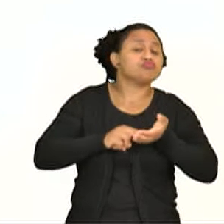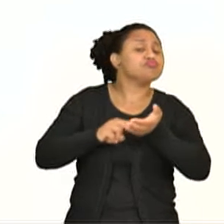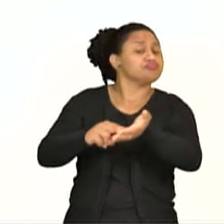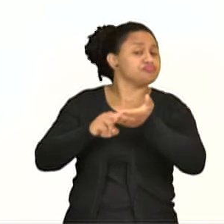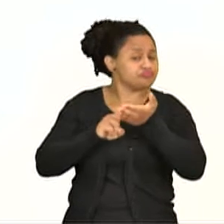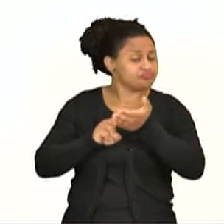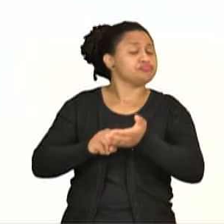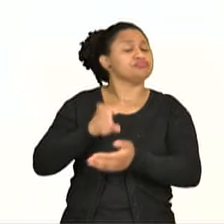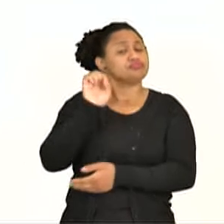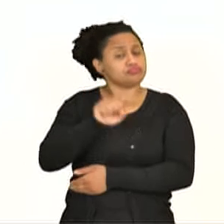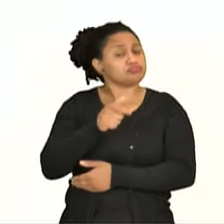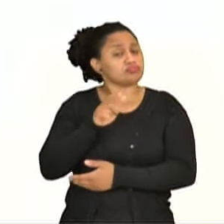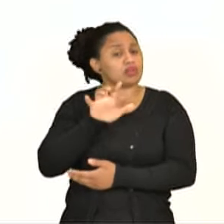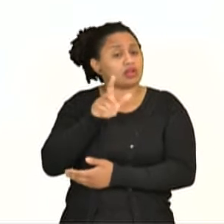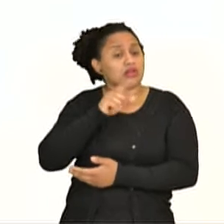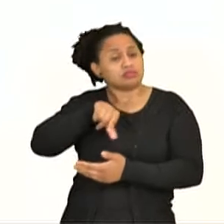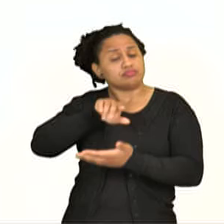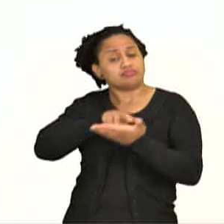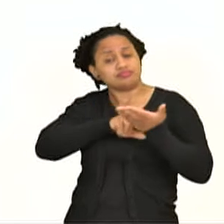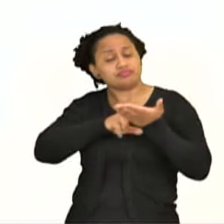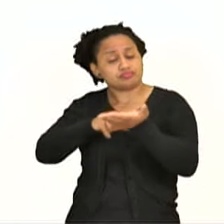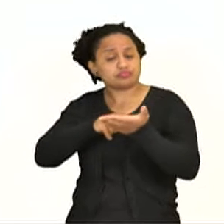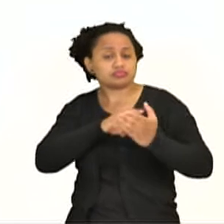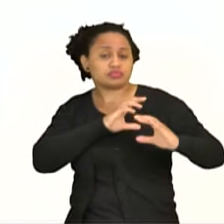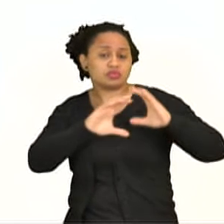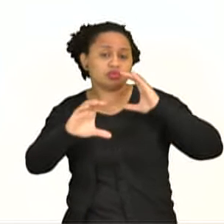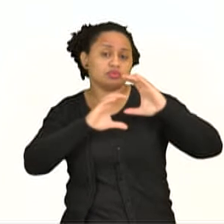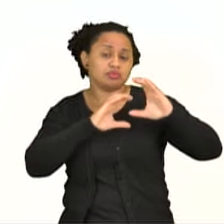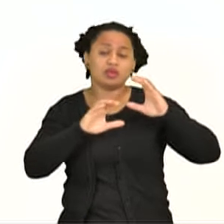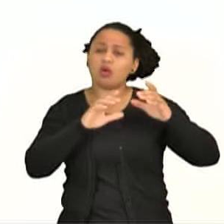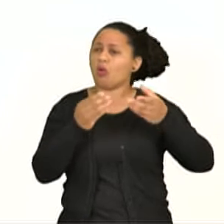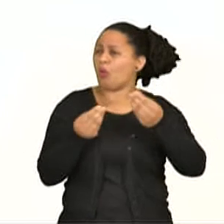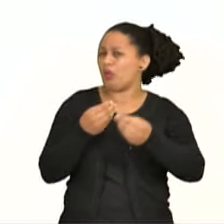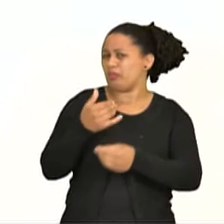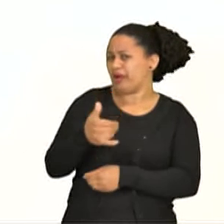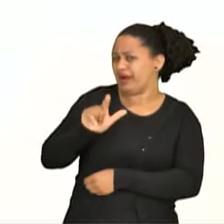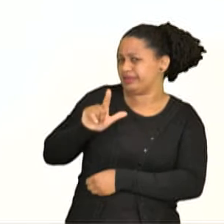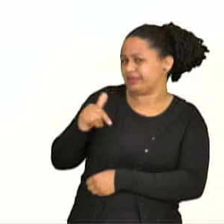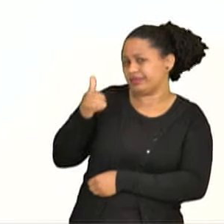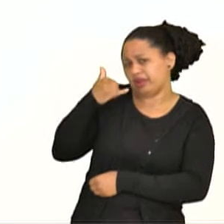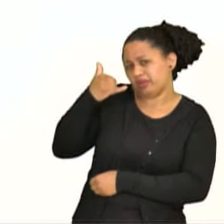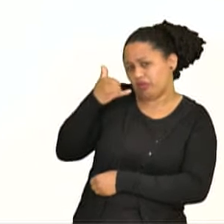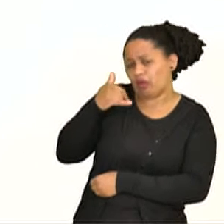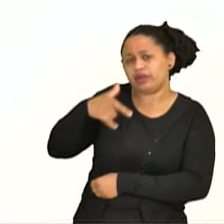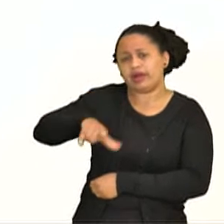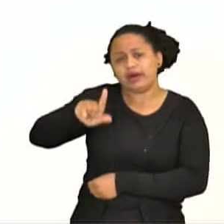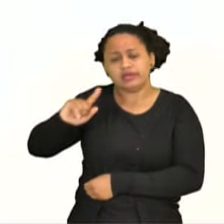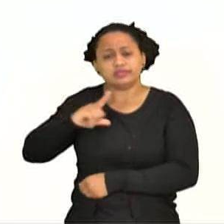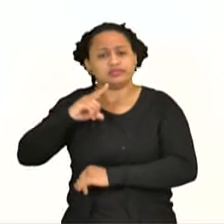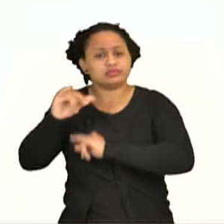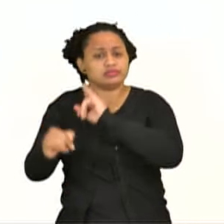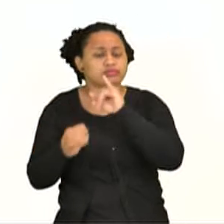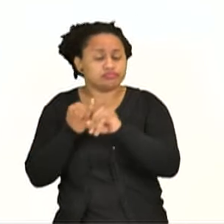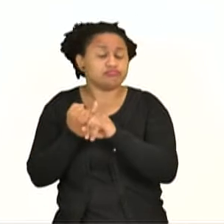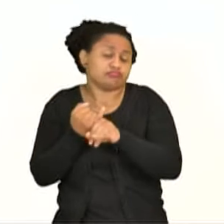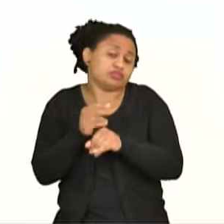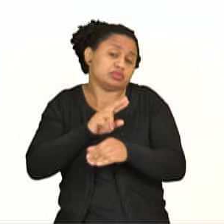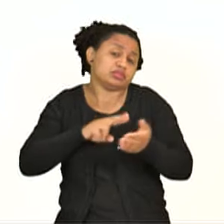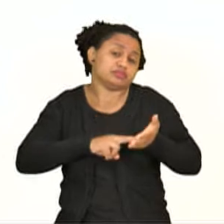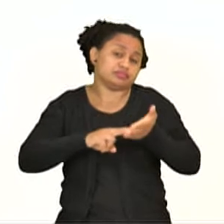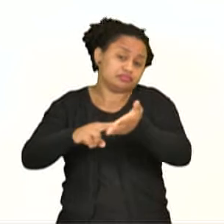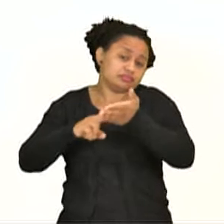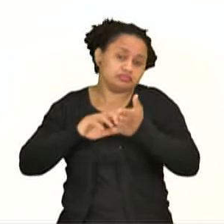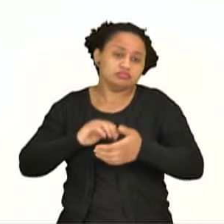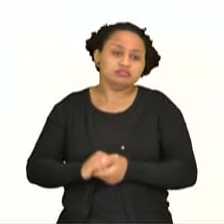pessoas se comunicavam. Pensa, como que as pessoas iam se falar antes do telefone e da internet? Através de cartas? Você já